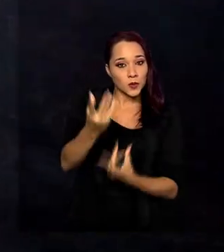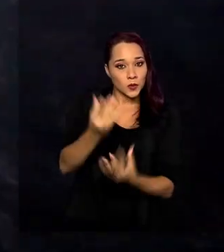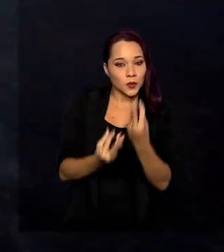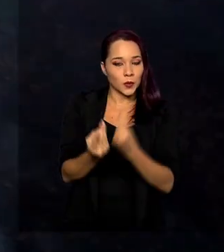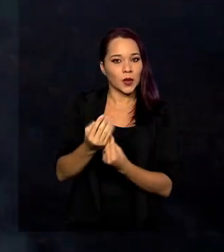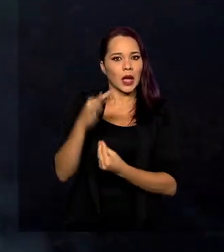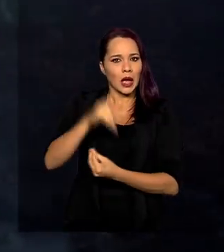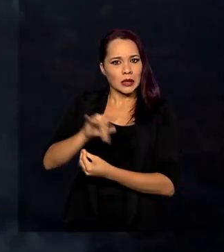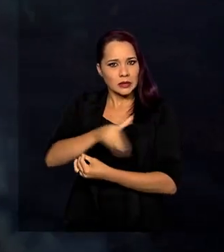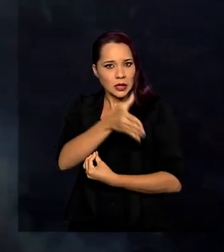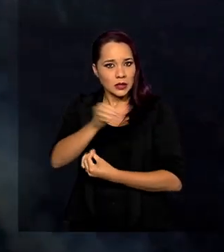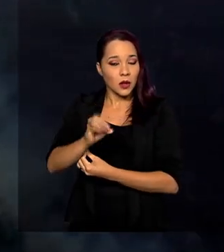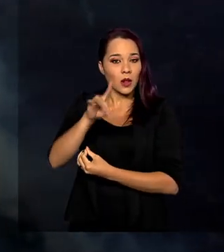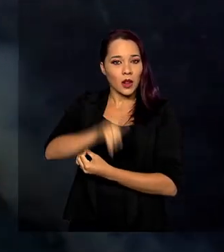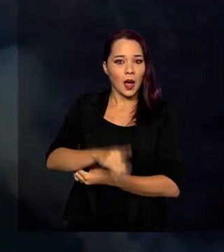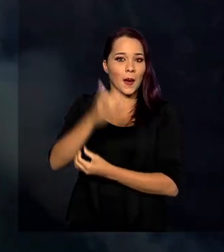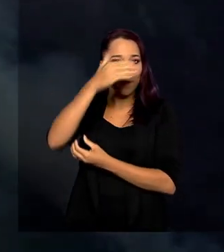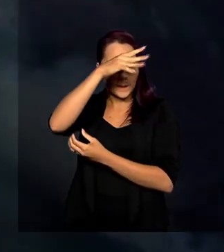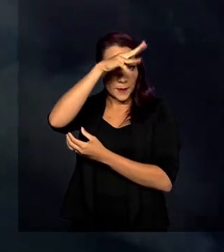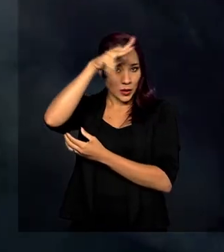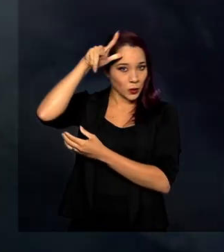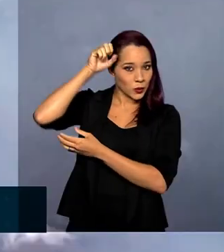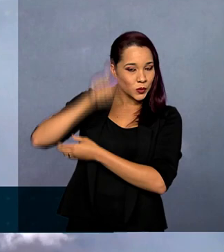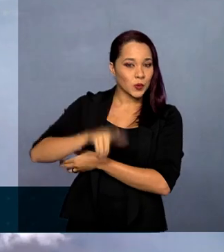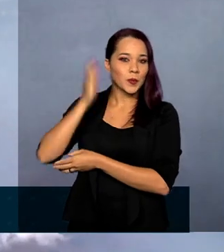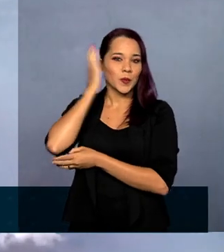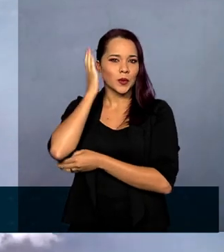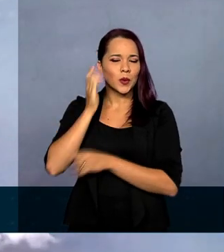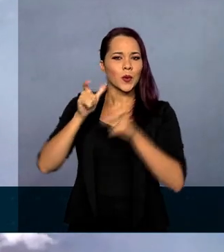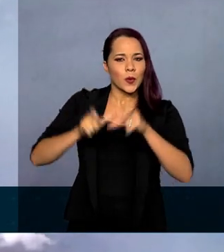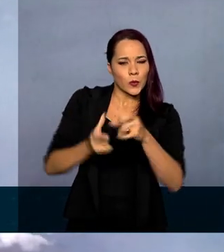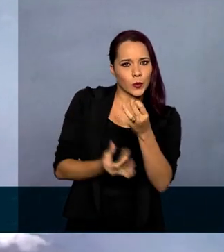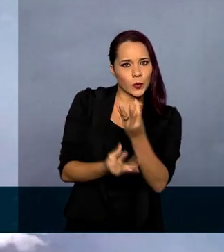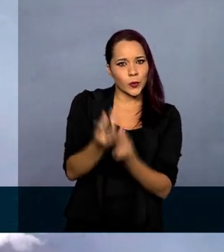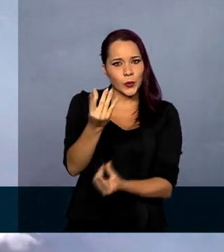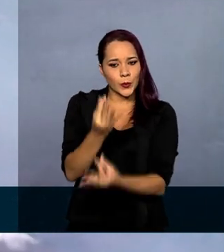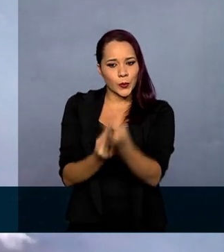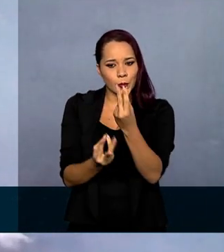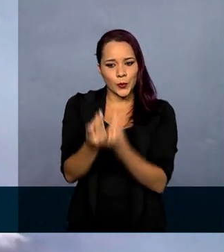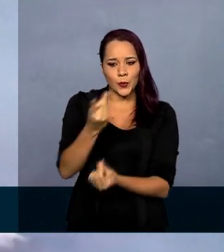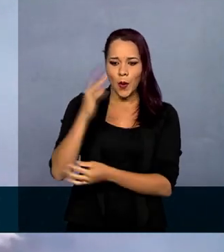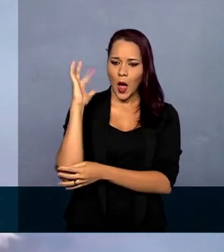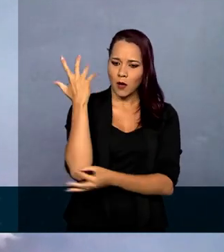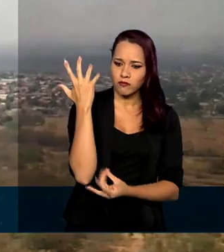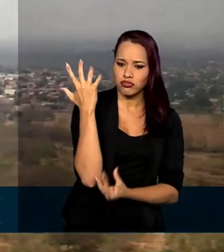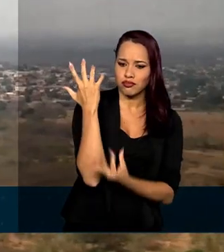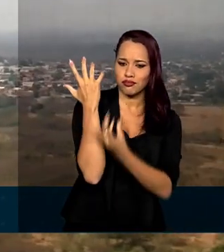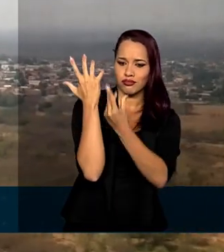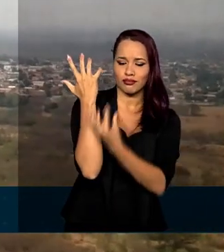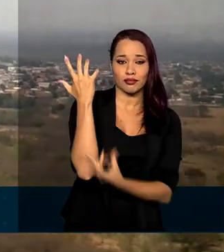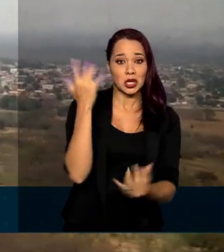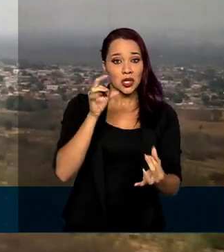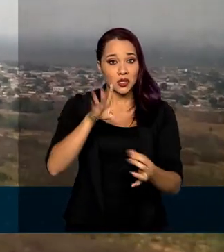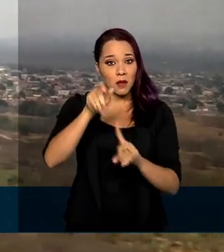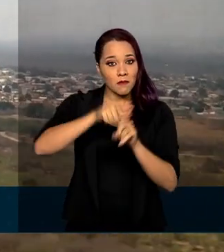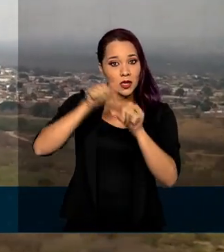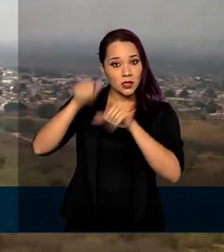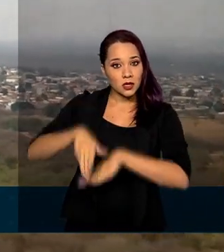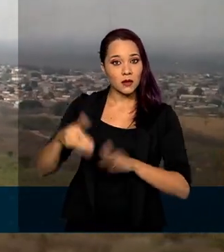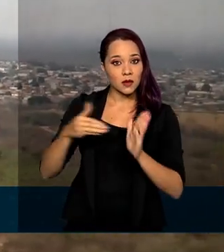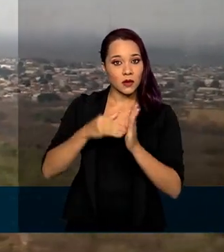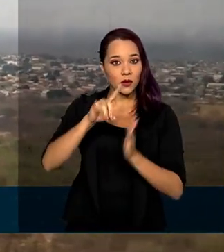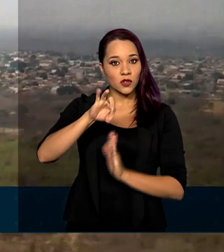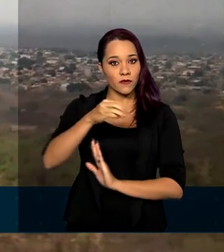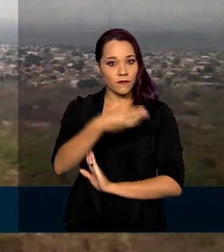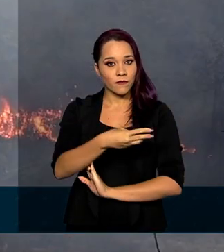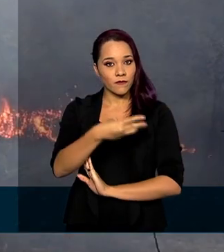federal se concentram em Mato Grosso e Mato Grosso do Sul, onde o fogo continua consumindo a vegetação. Só em setembro, até o dia 23,